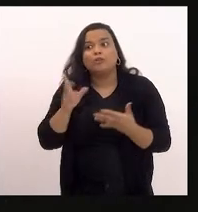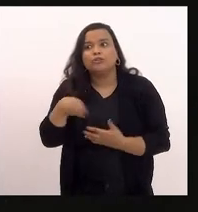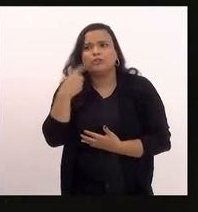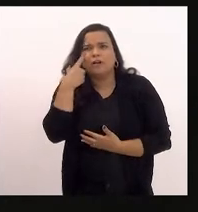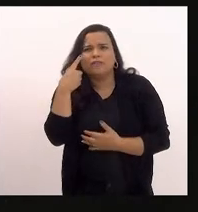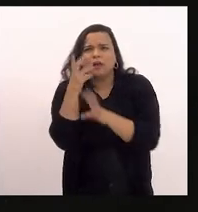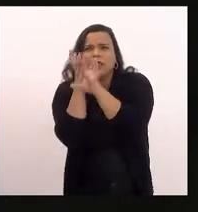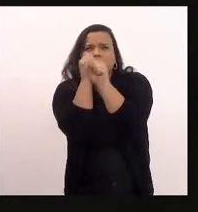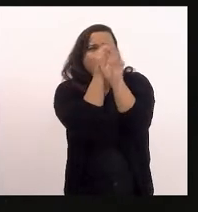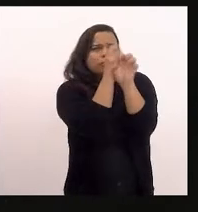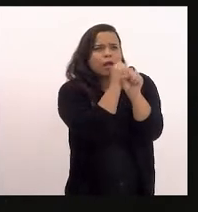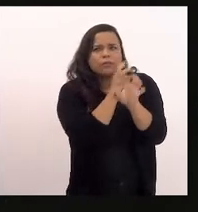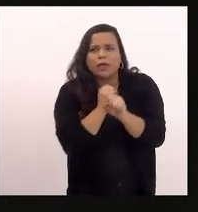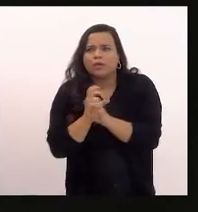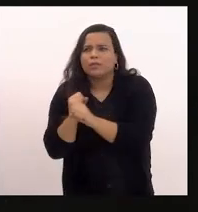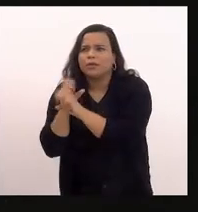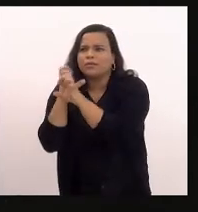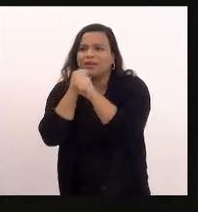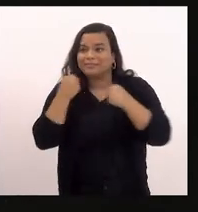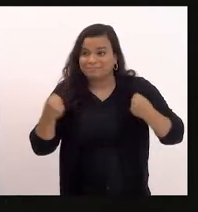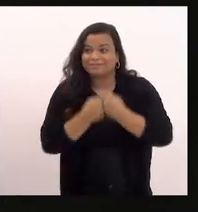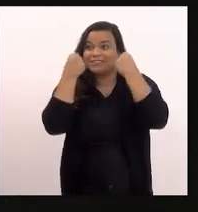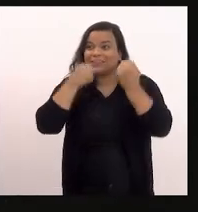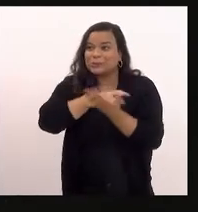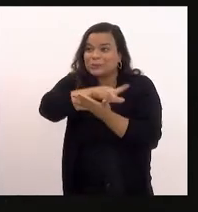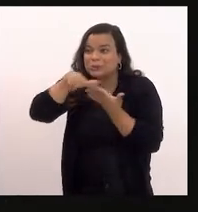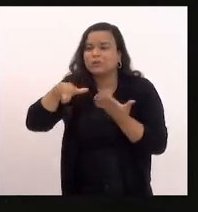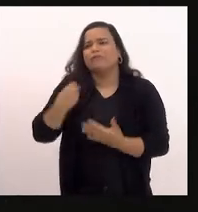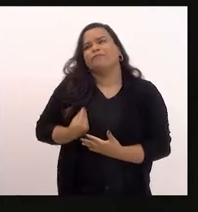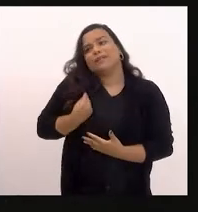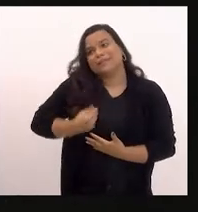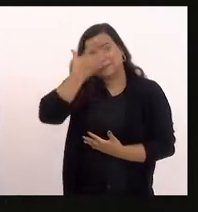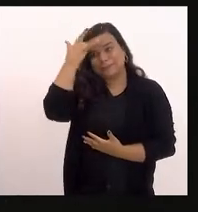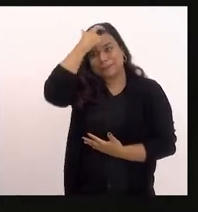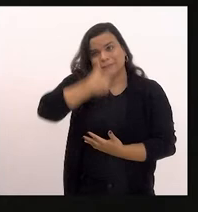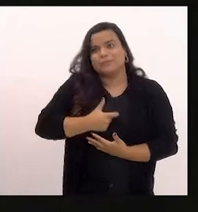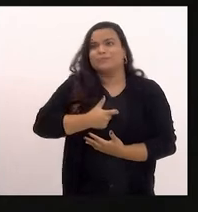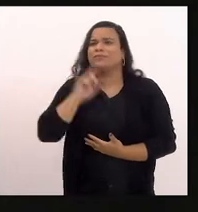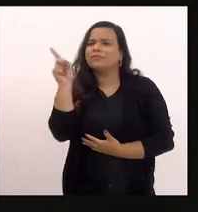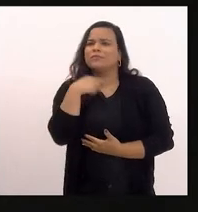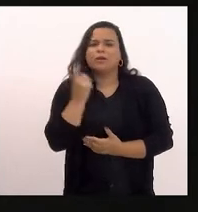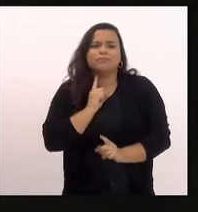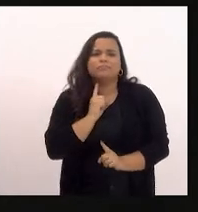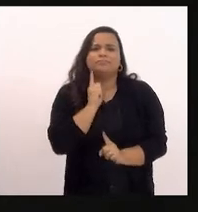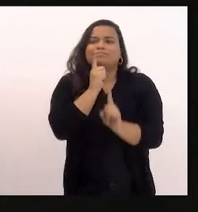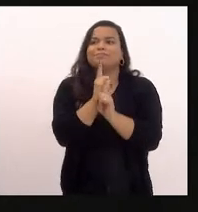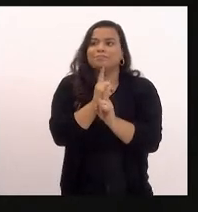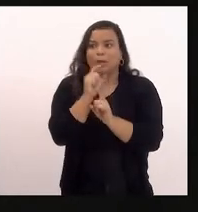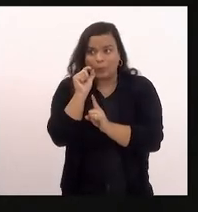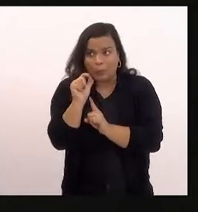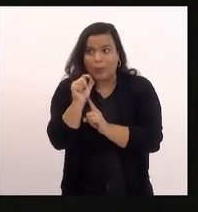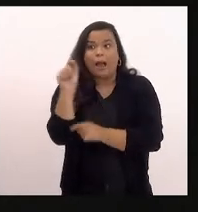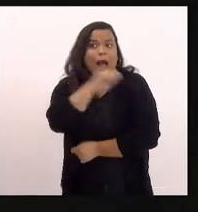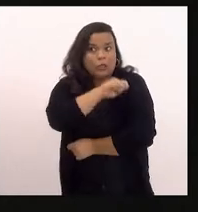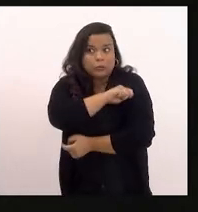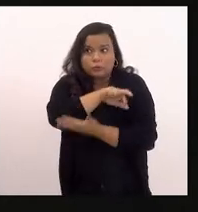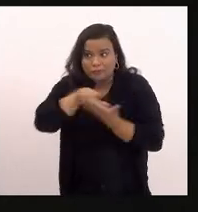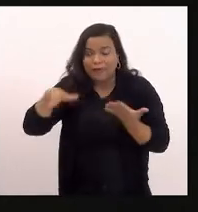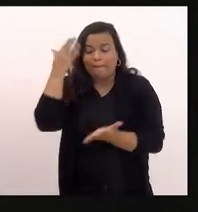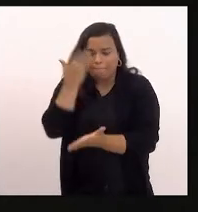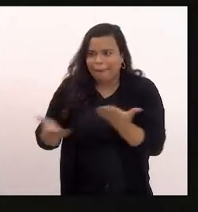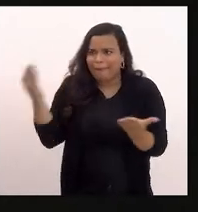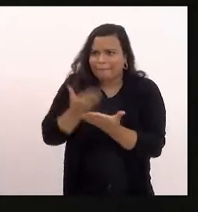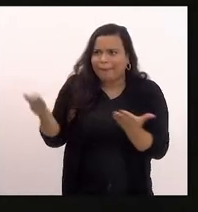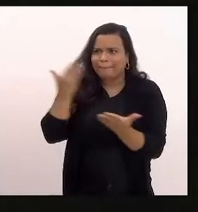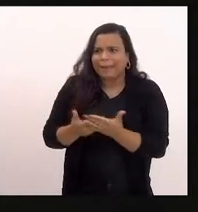esses impactos na vida de uma pessoa e a medida é que esses alunos que perderam seis meses